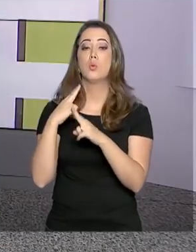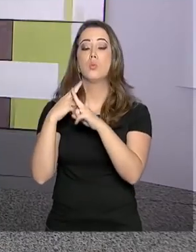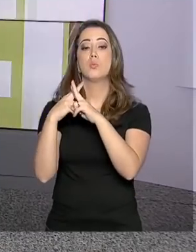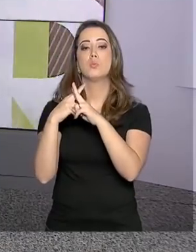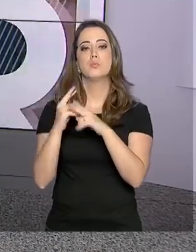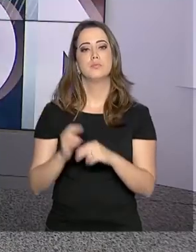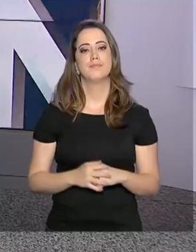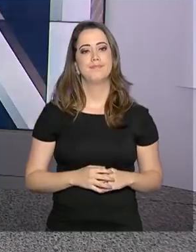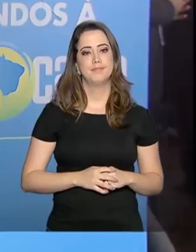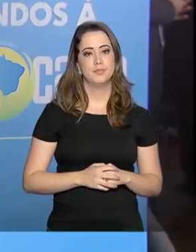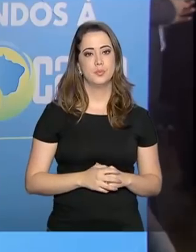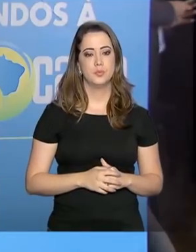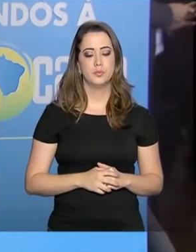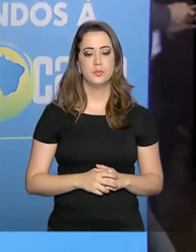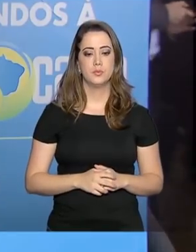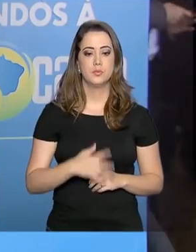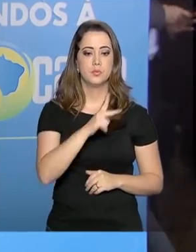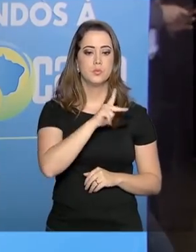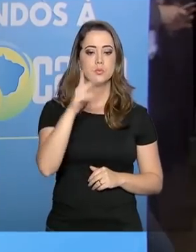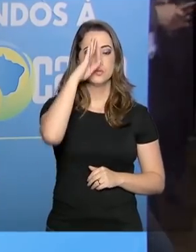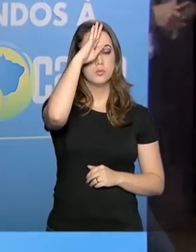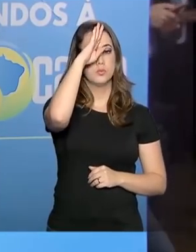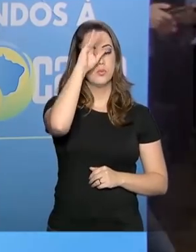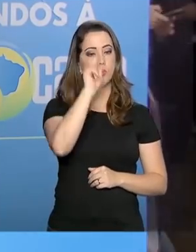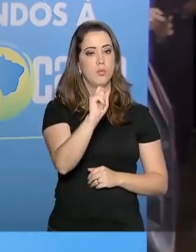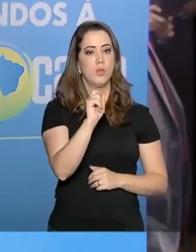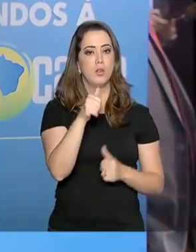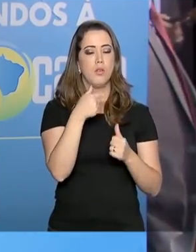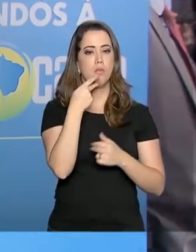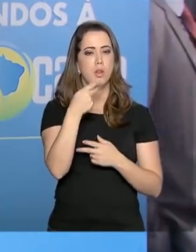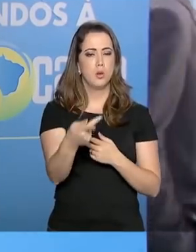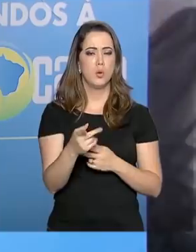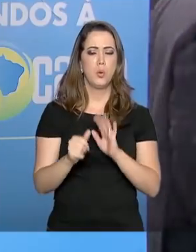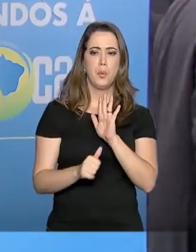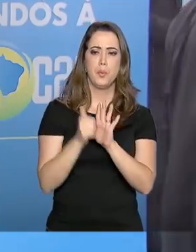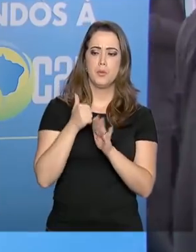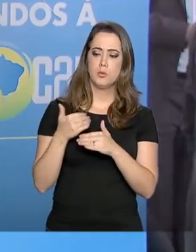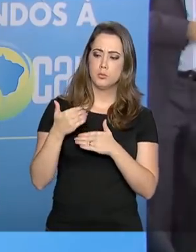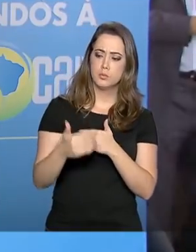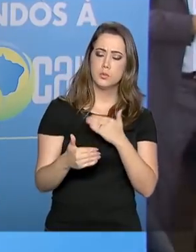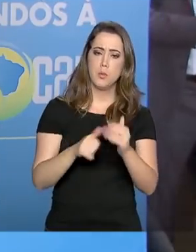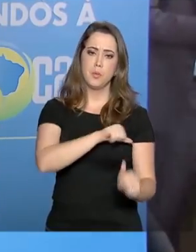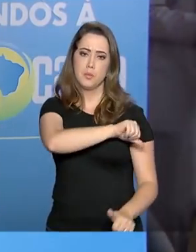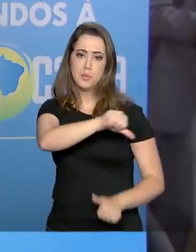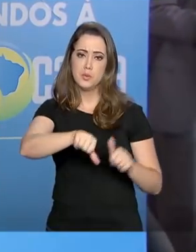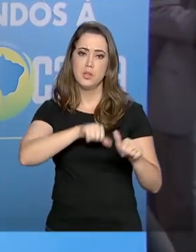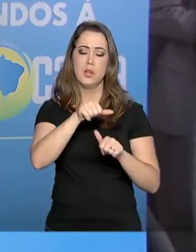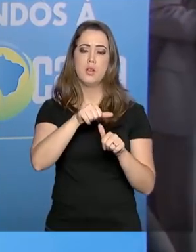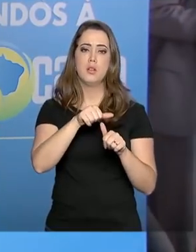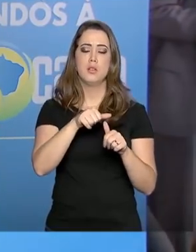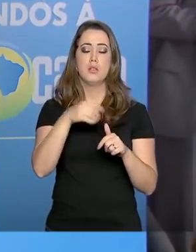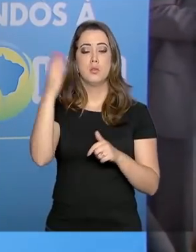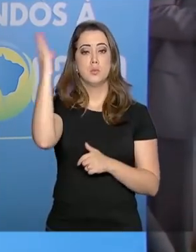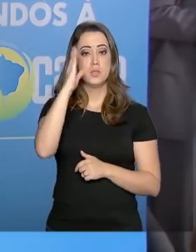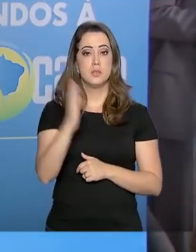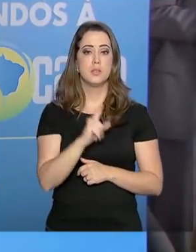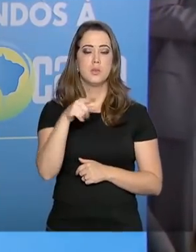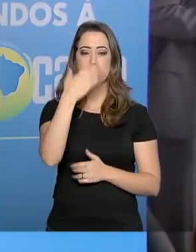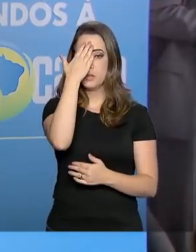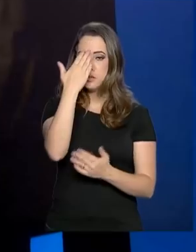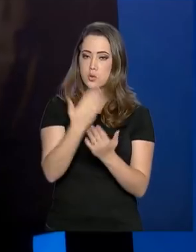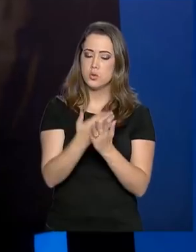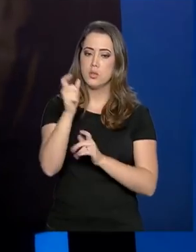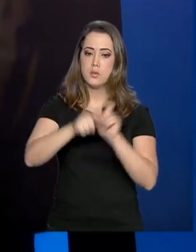Federal. O presidente Jair Bolsonaro disse que o primeiro passo para mudar a situação do país é confiar nas